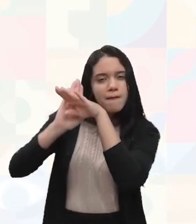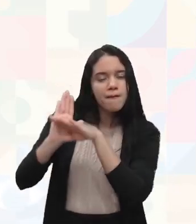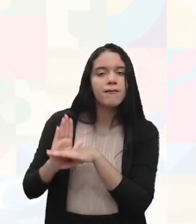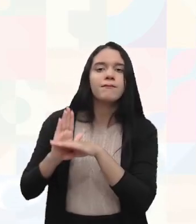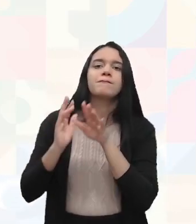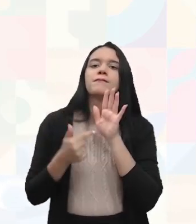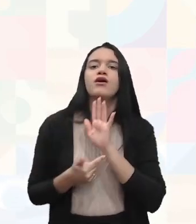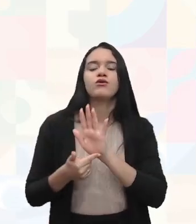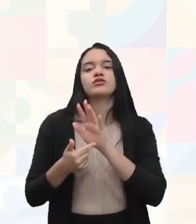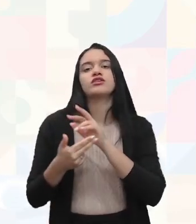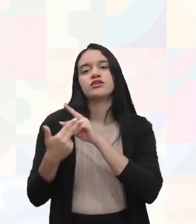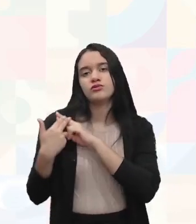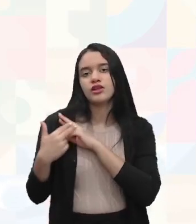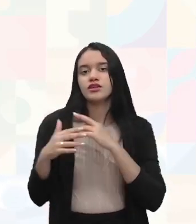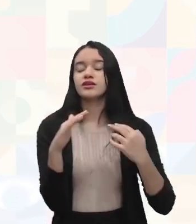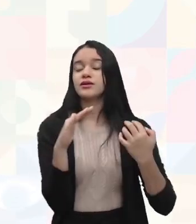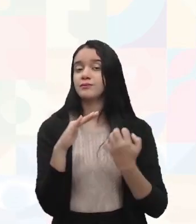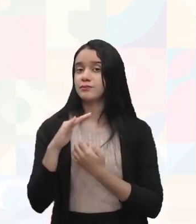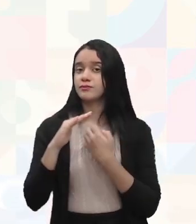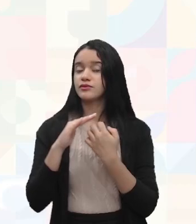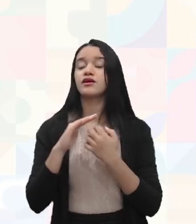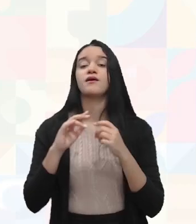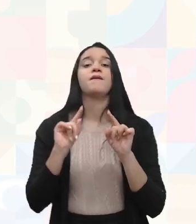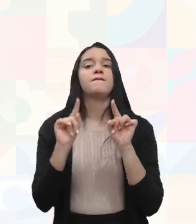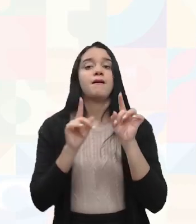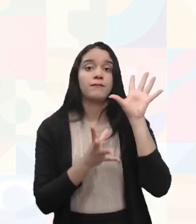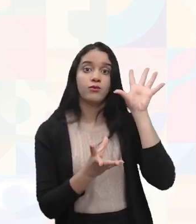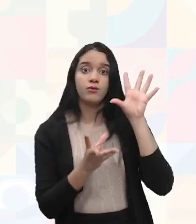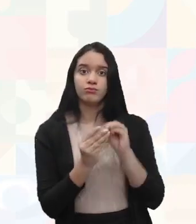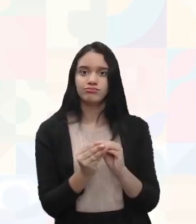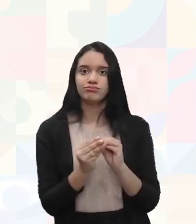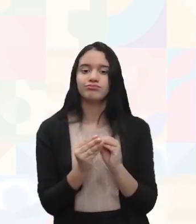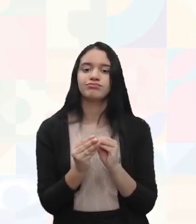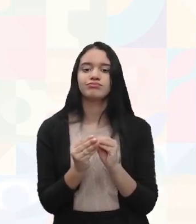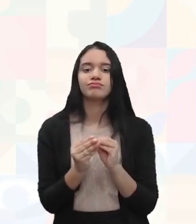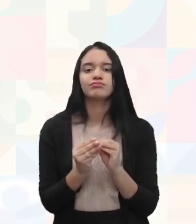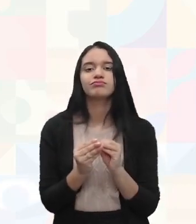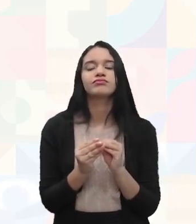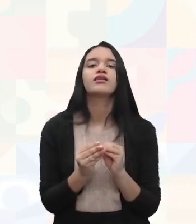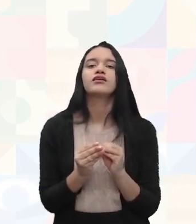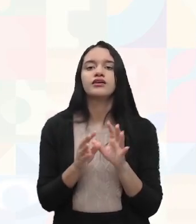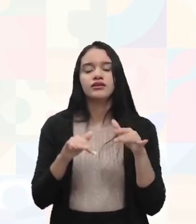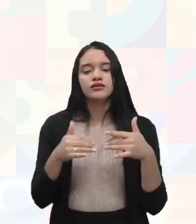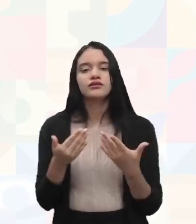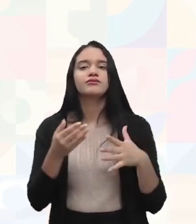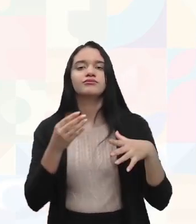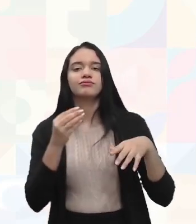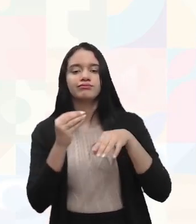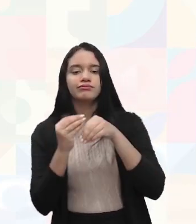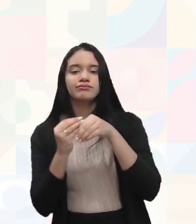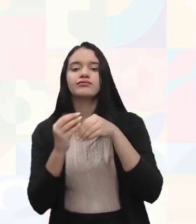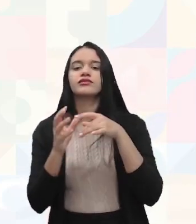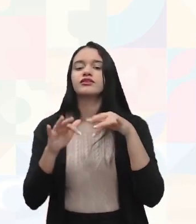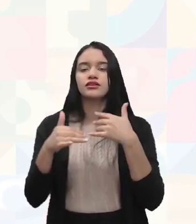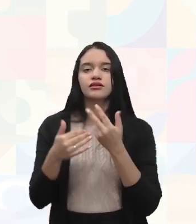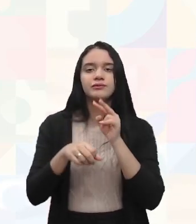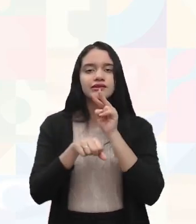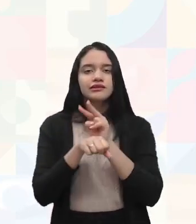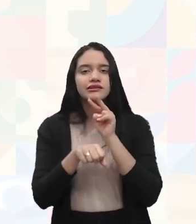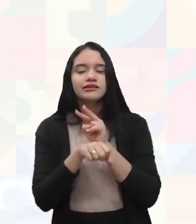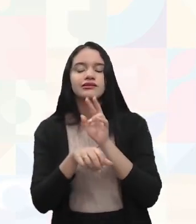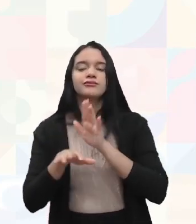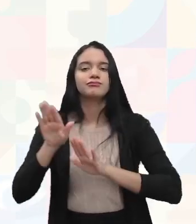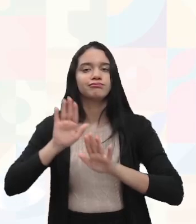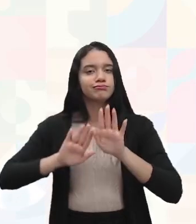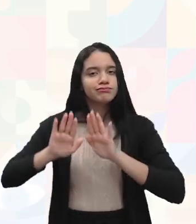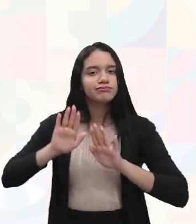responsabilidade da empresa, mas a gente pode resumir aí. Implementar as medidas de controle, elaborar procedimentos,